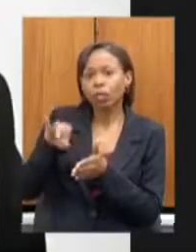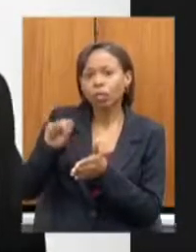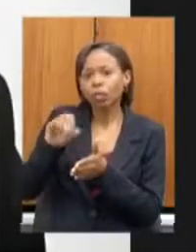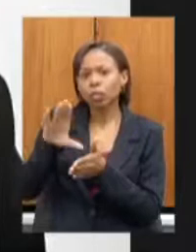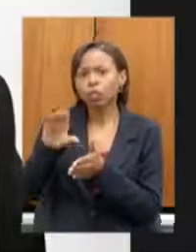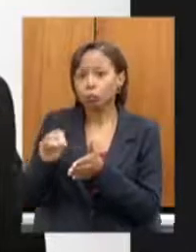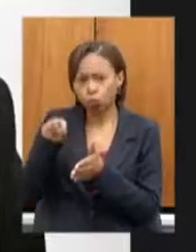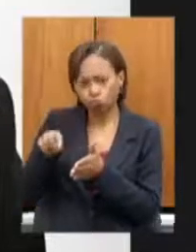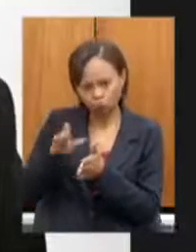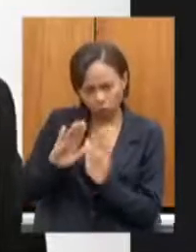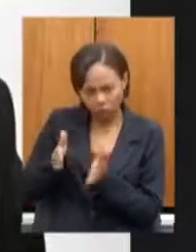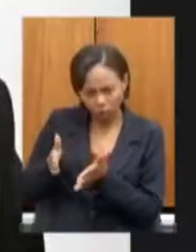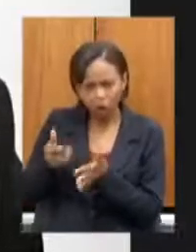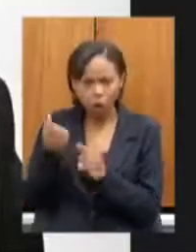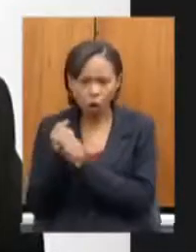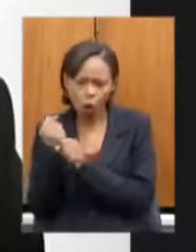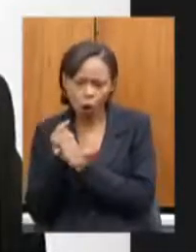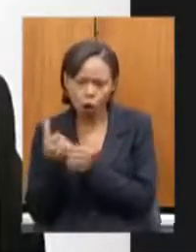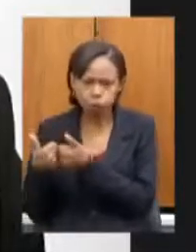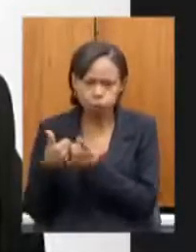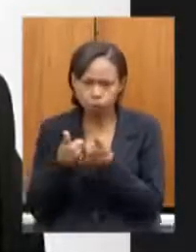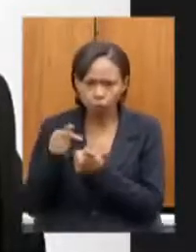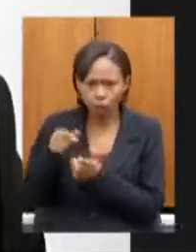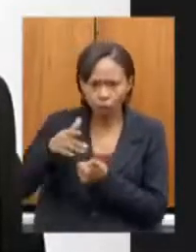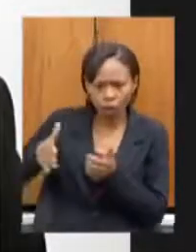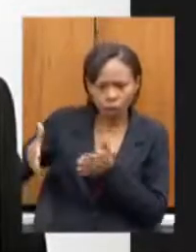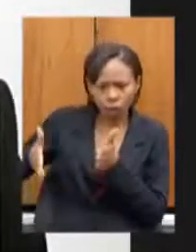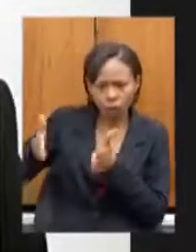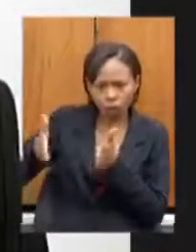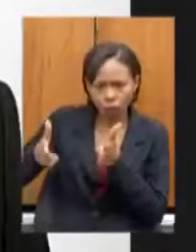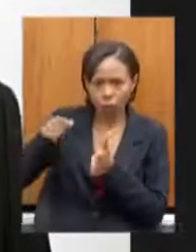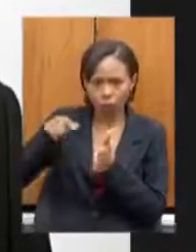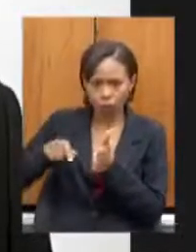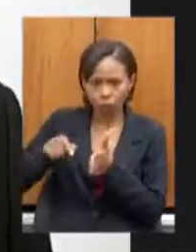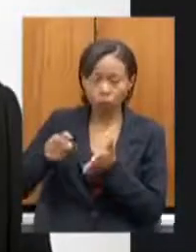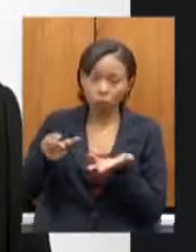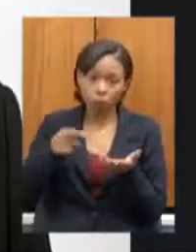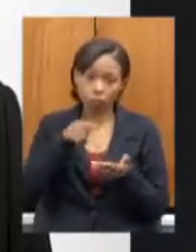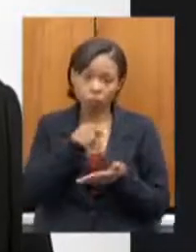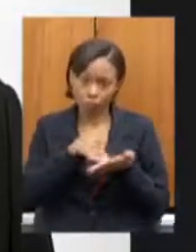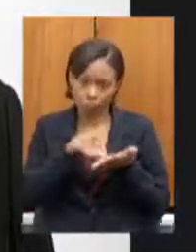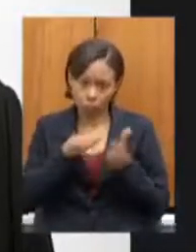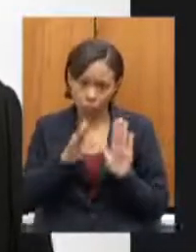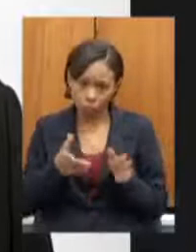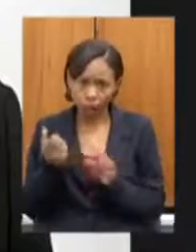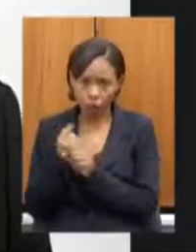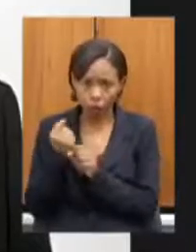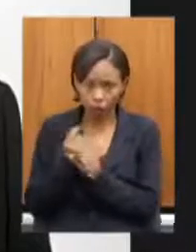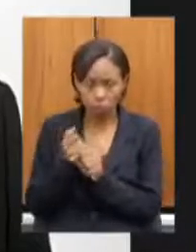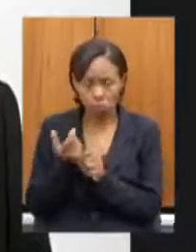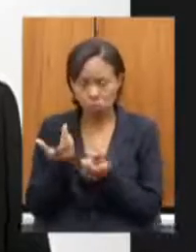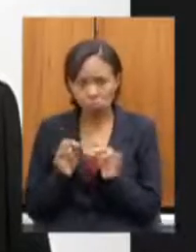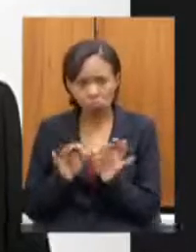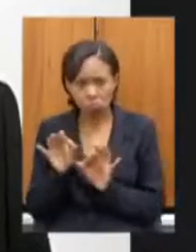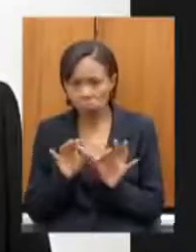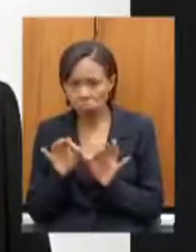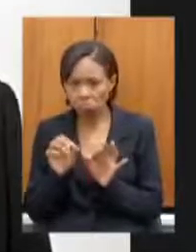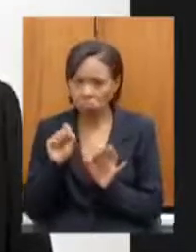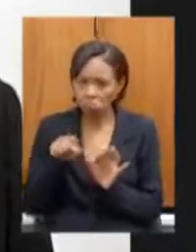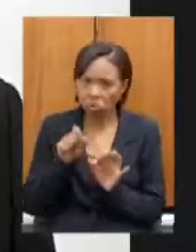alguma obra dentro do radar dentro do planejamento da secretaria eu pergunto isso porque